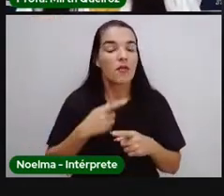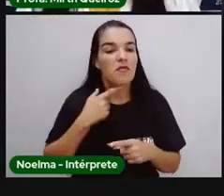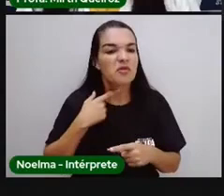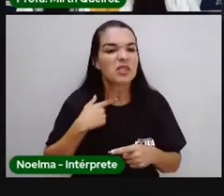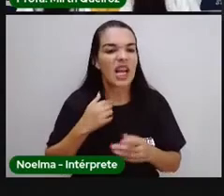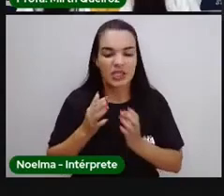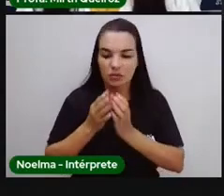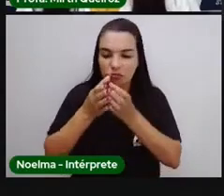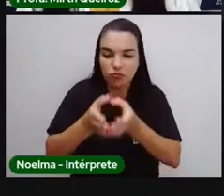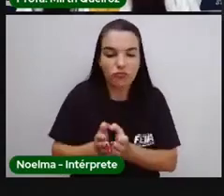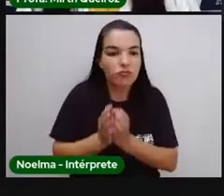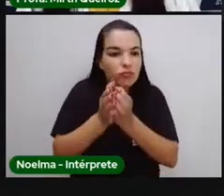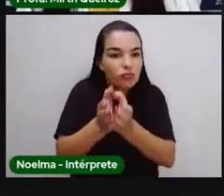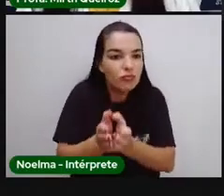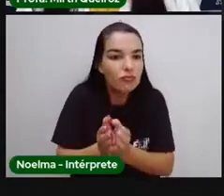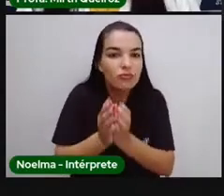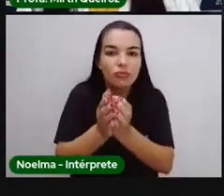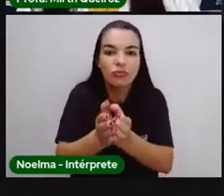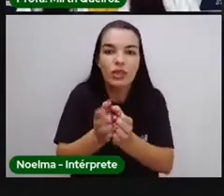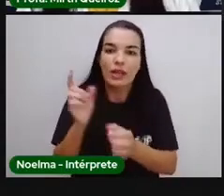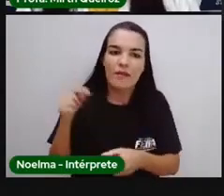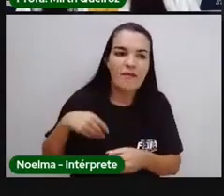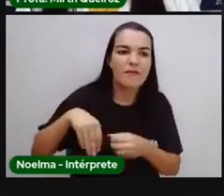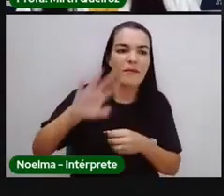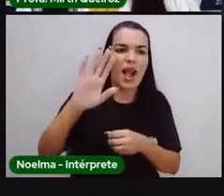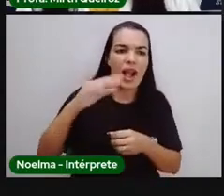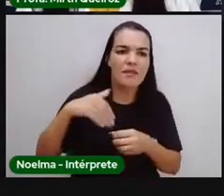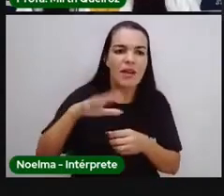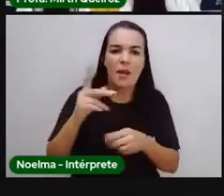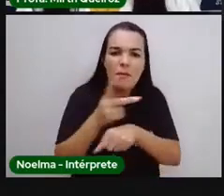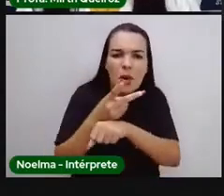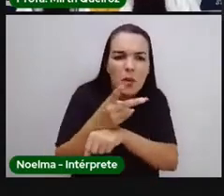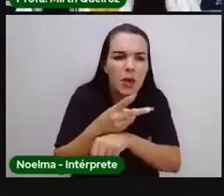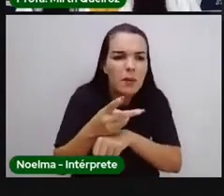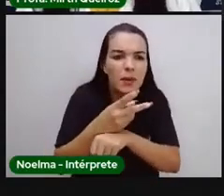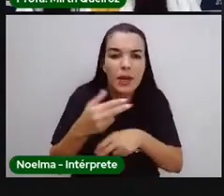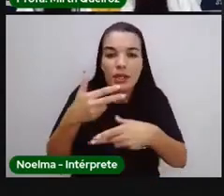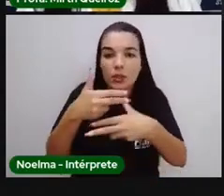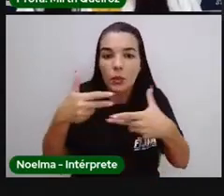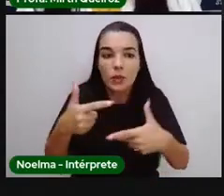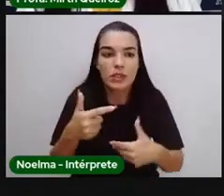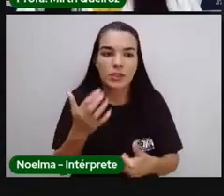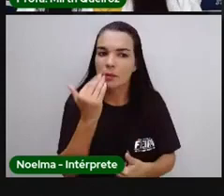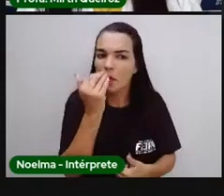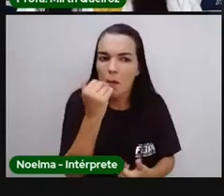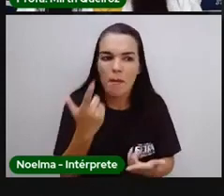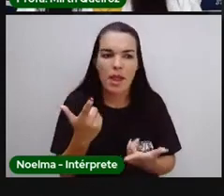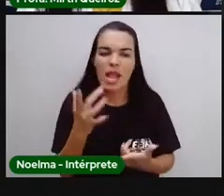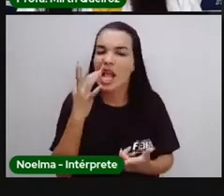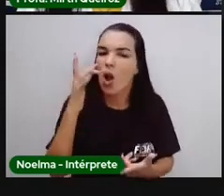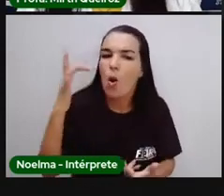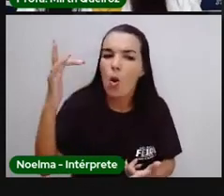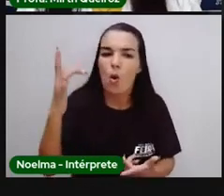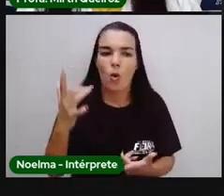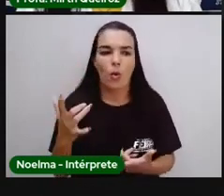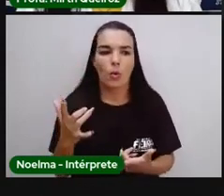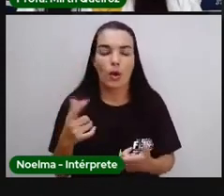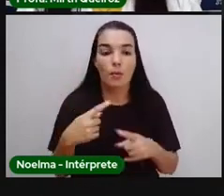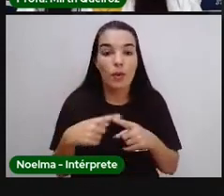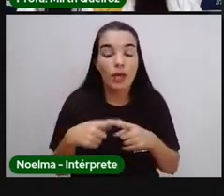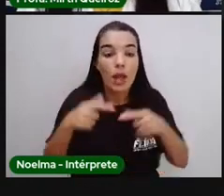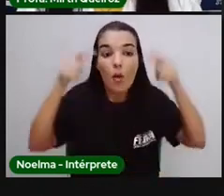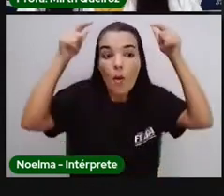matéria-prima, a busca de produtos preciosos, que faria com que os reis, eles enriquecessem.